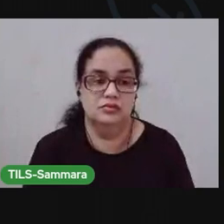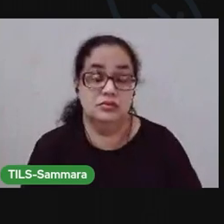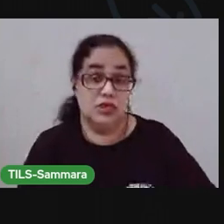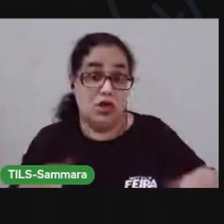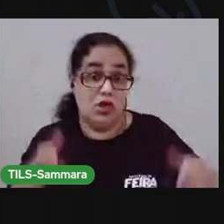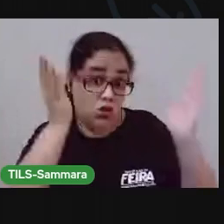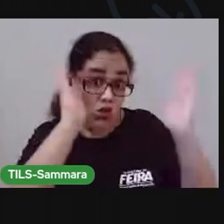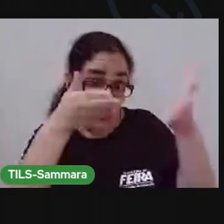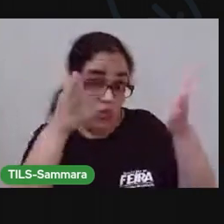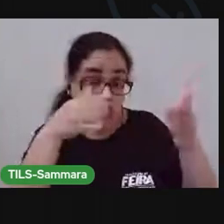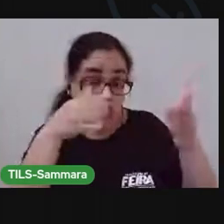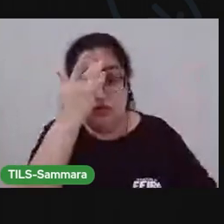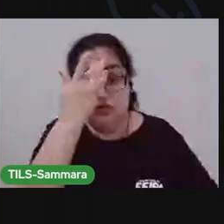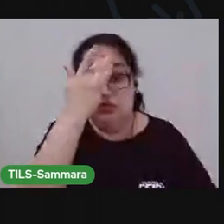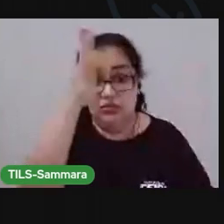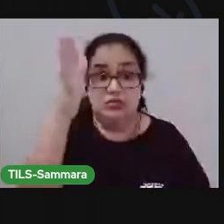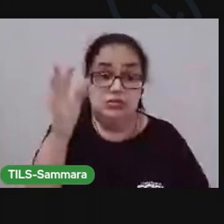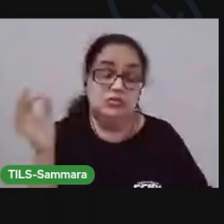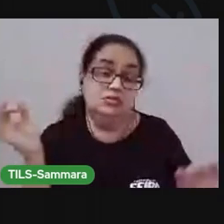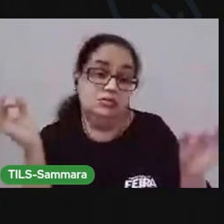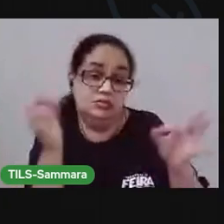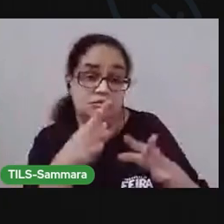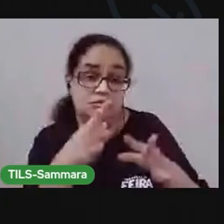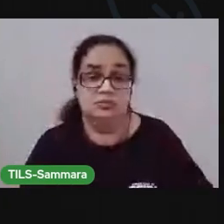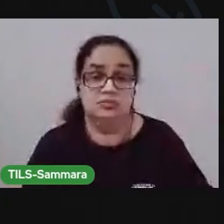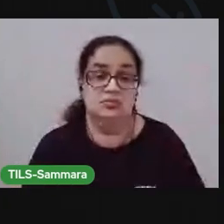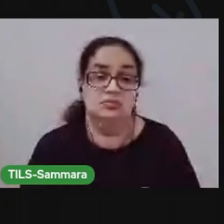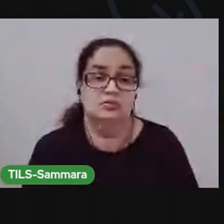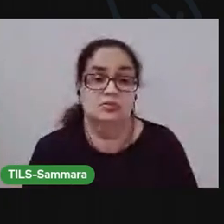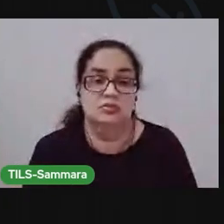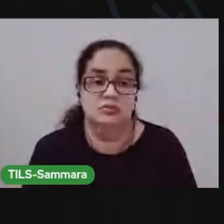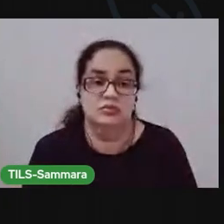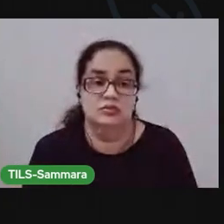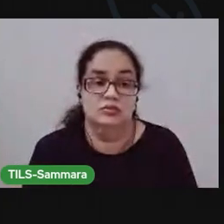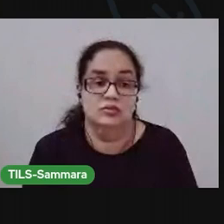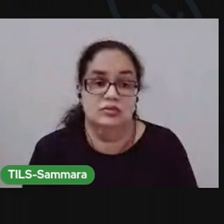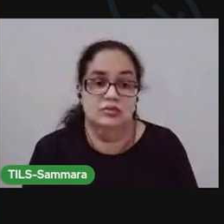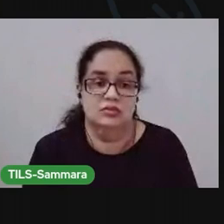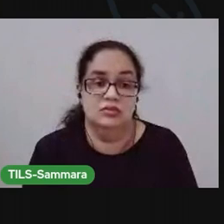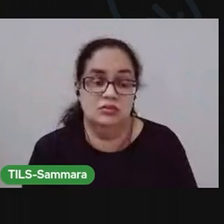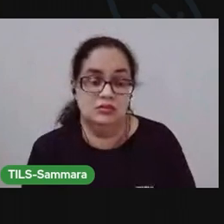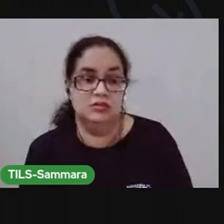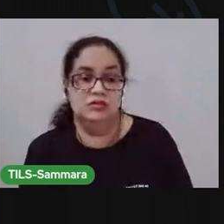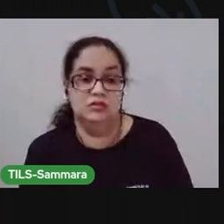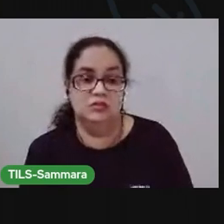Agora tá quase pronta. Vou pegar essa aba.